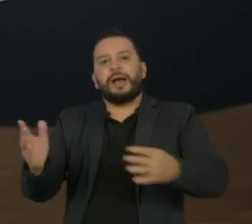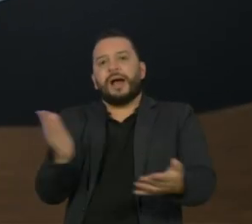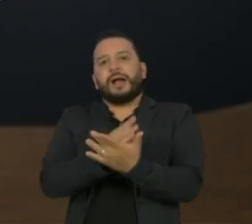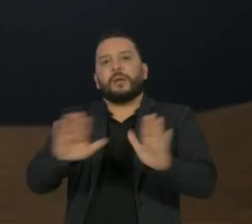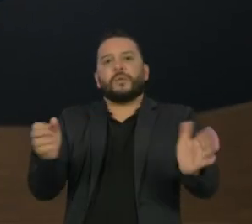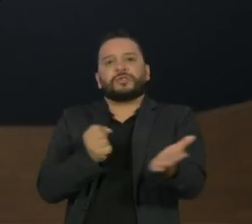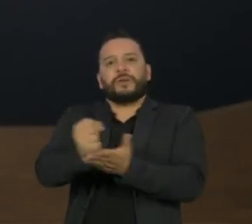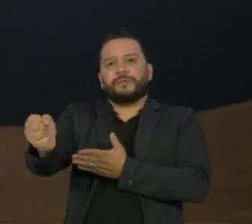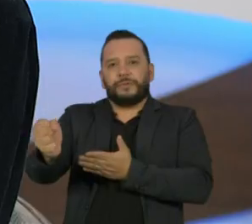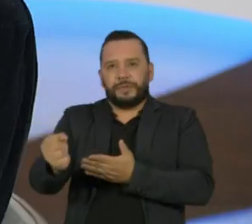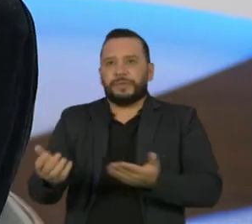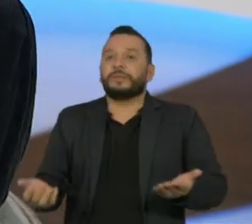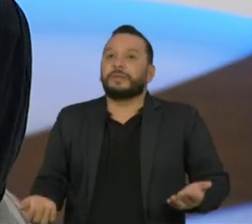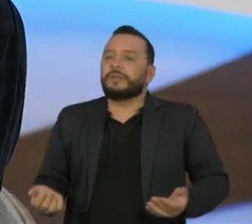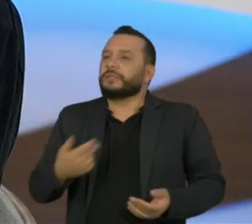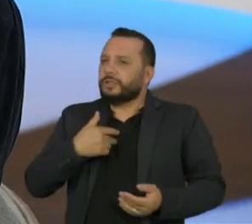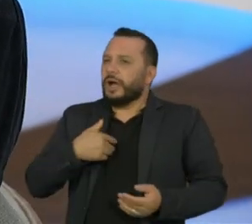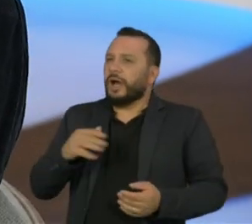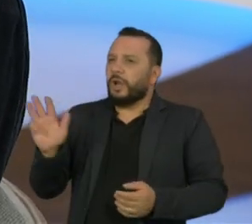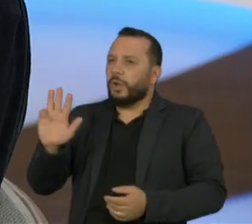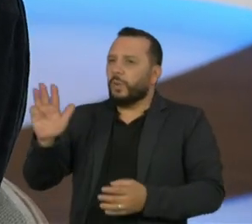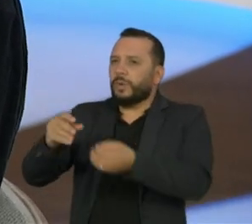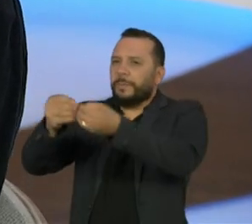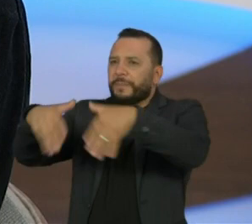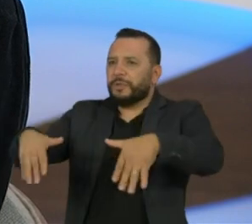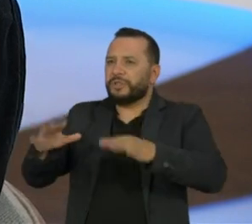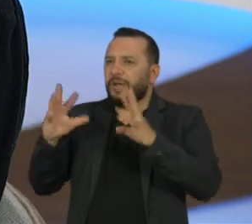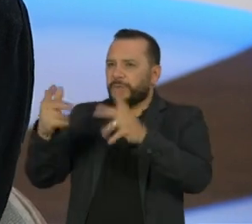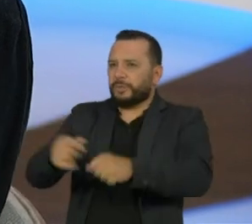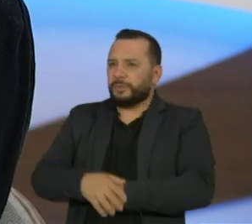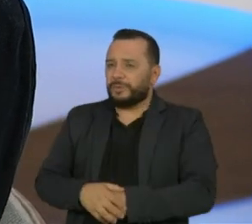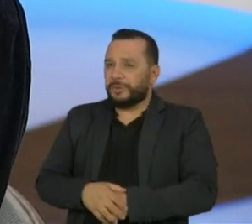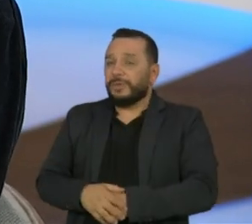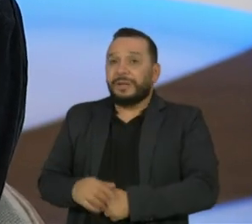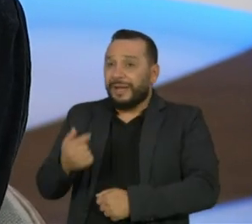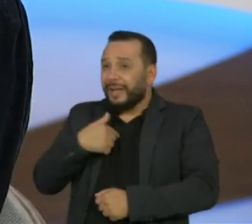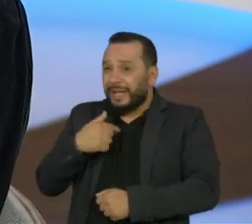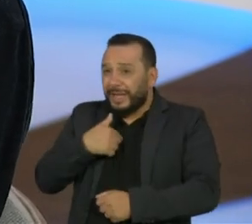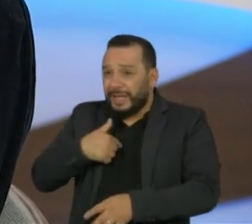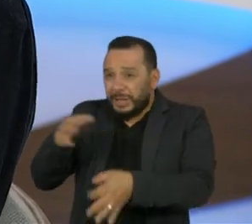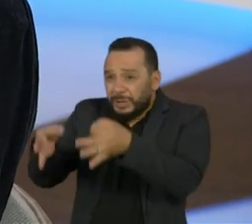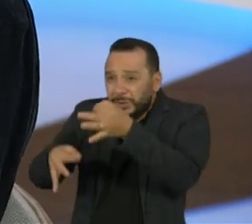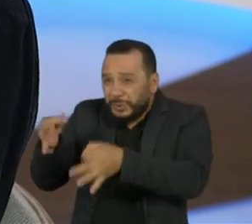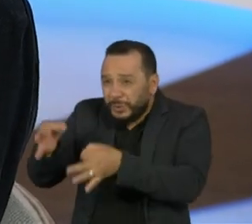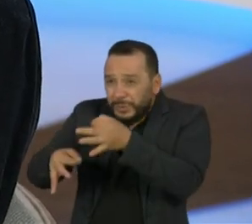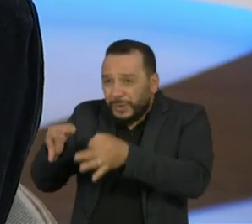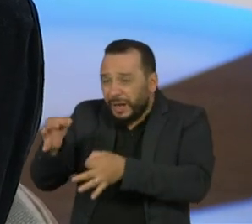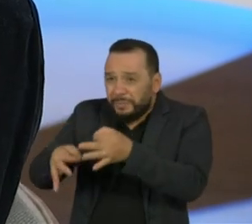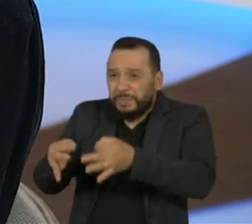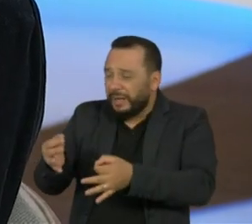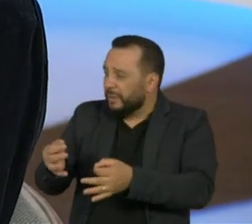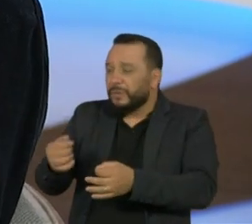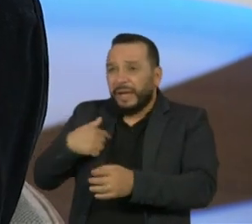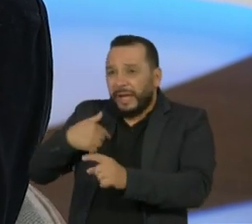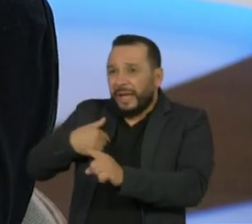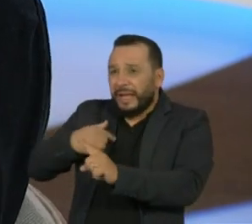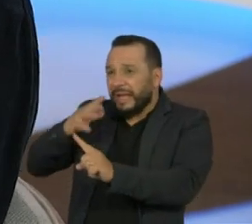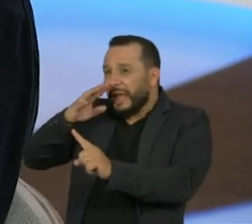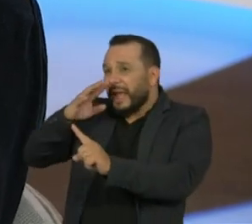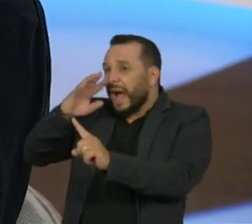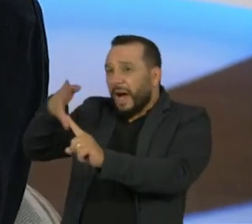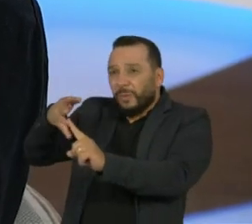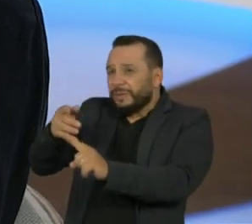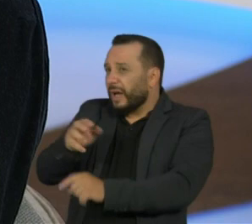foi tão desfavorecido em tudo, uma pessoa que não era réu não tomou posse do cargo de ministro-chefe da Casa Civil, nem